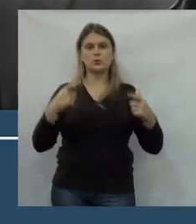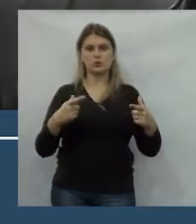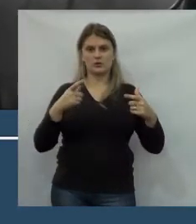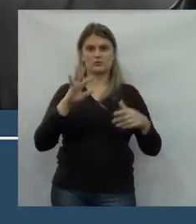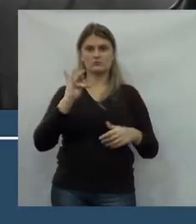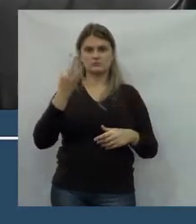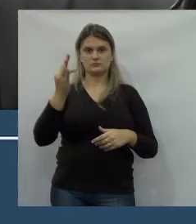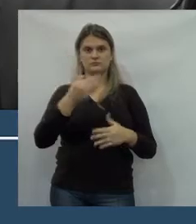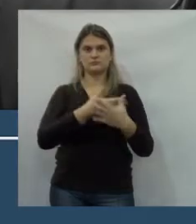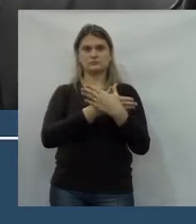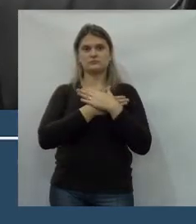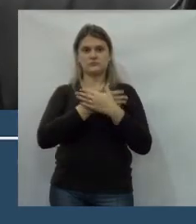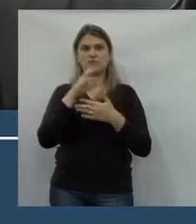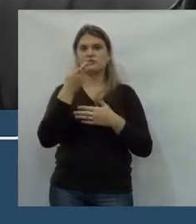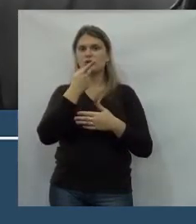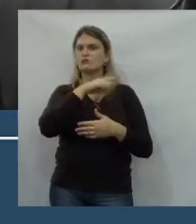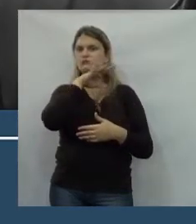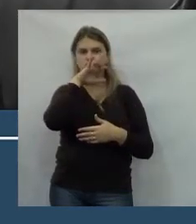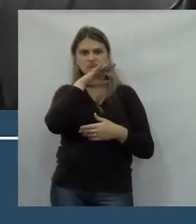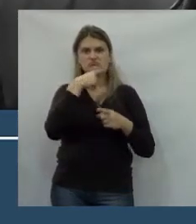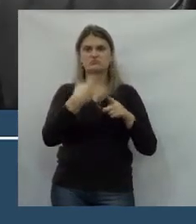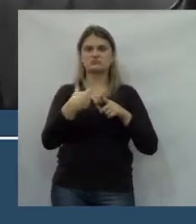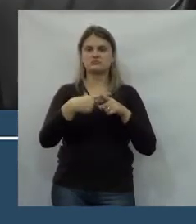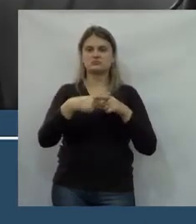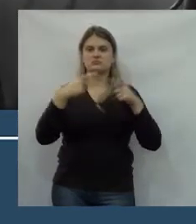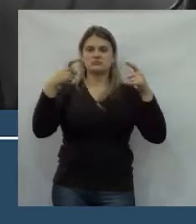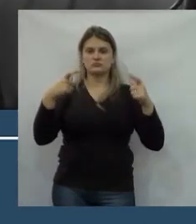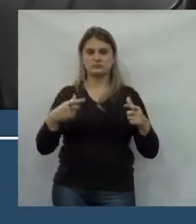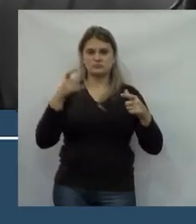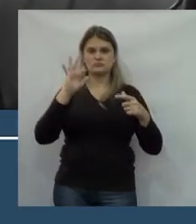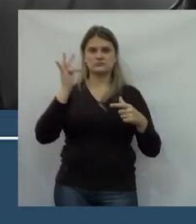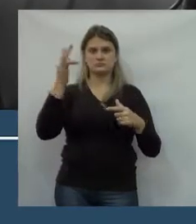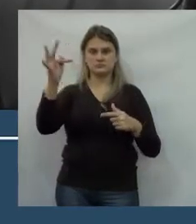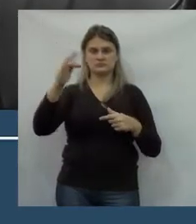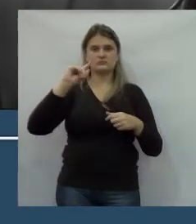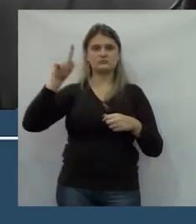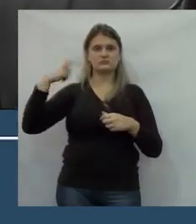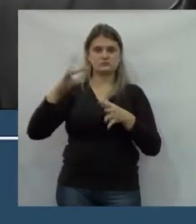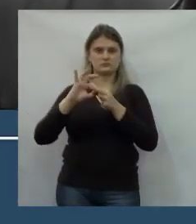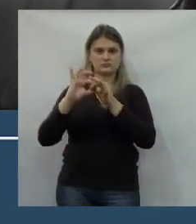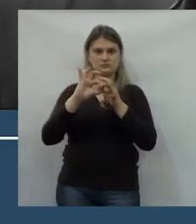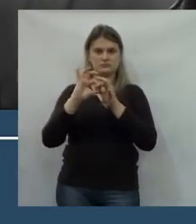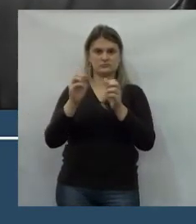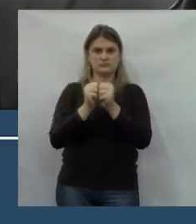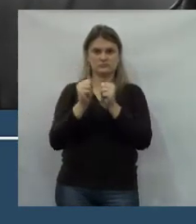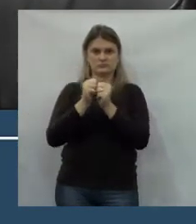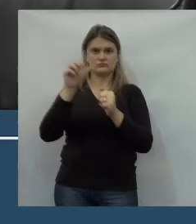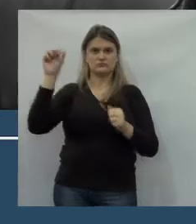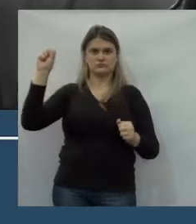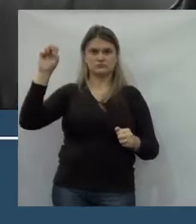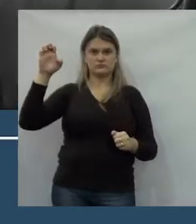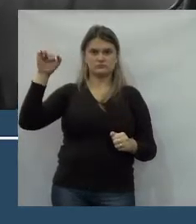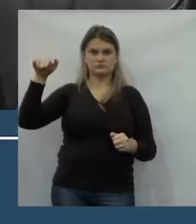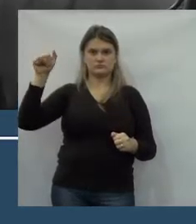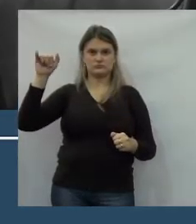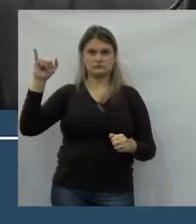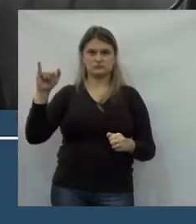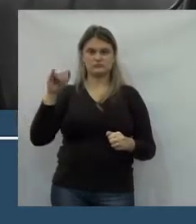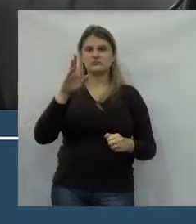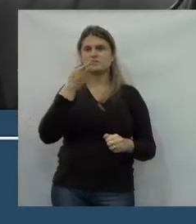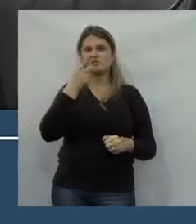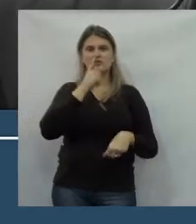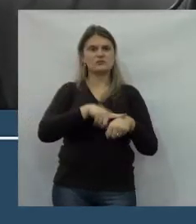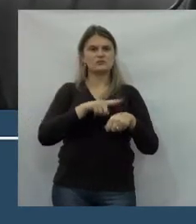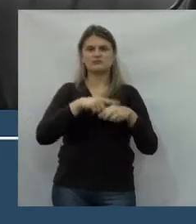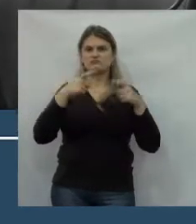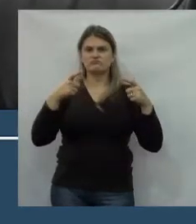Uniguaçu, no começo. Do local que seria instalado, após uma parceria com o Senai, na época, muitos